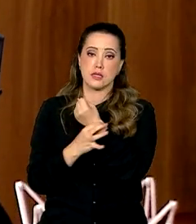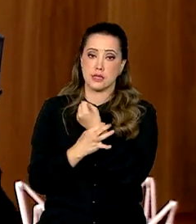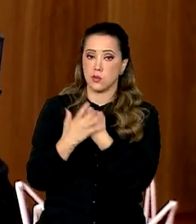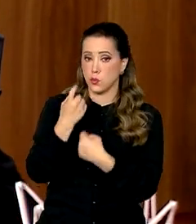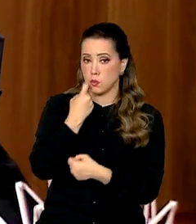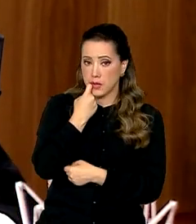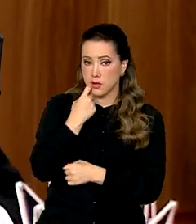sem nenhum prejuízo.